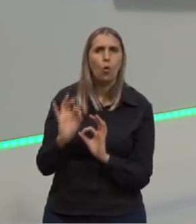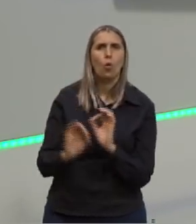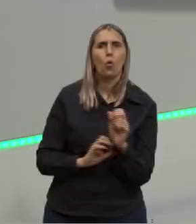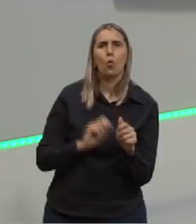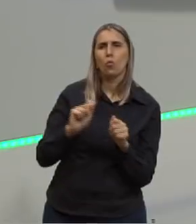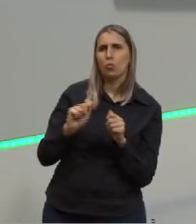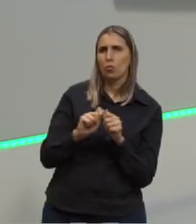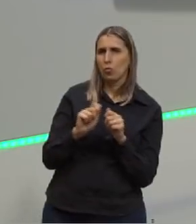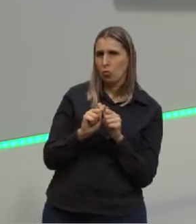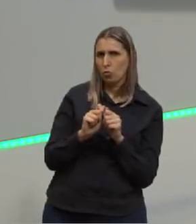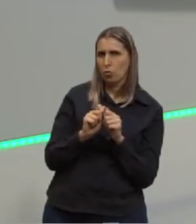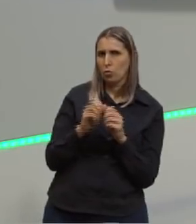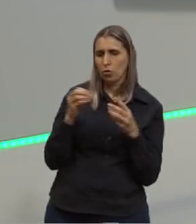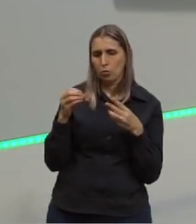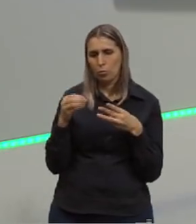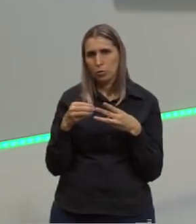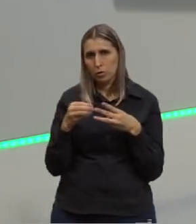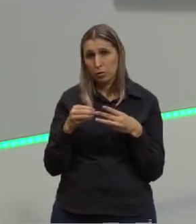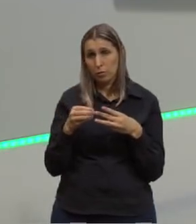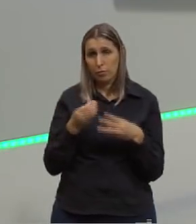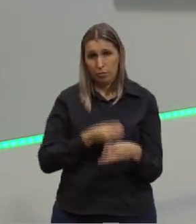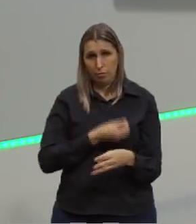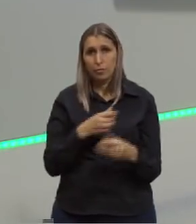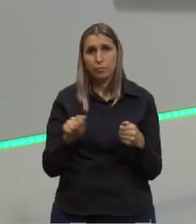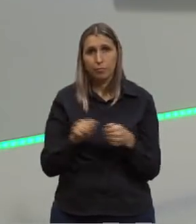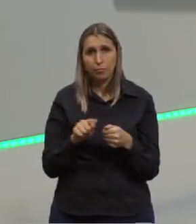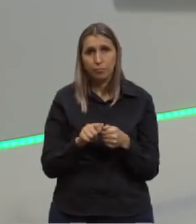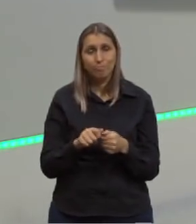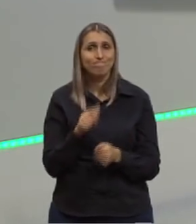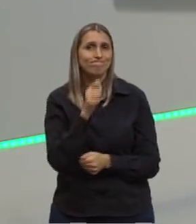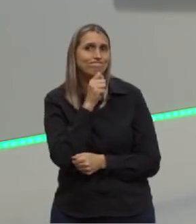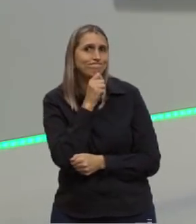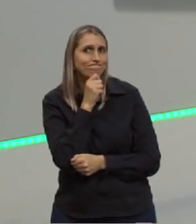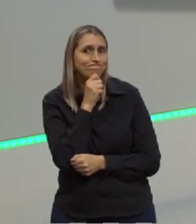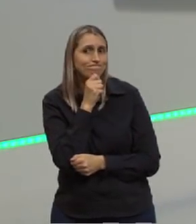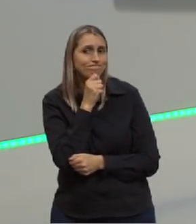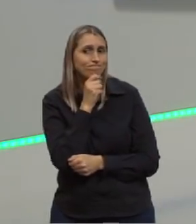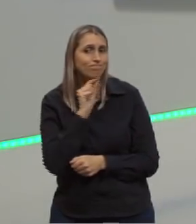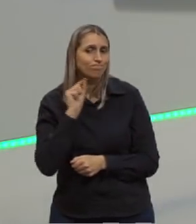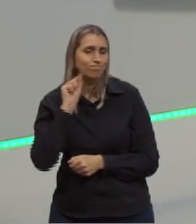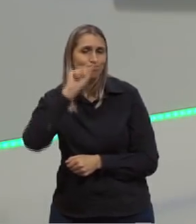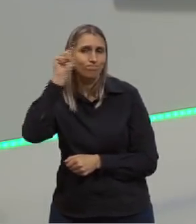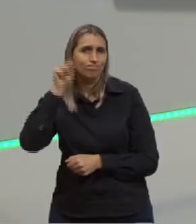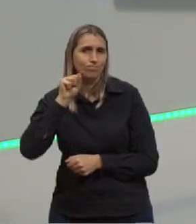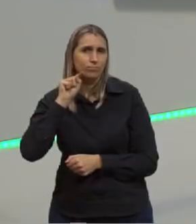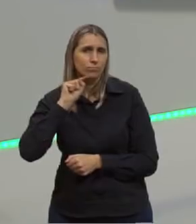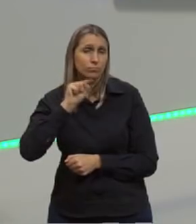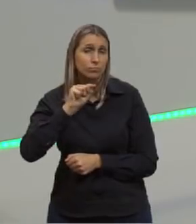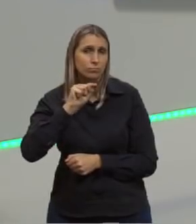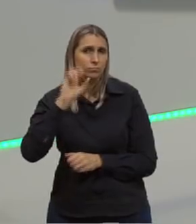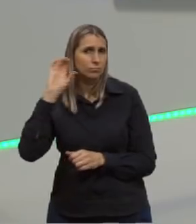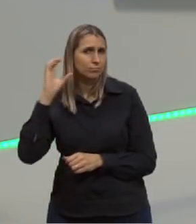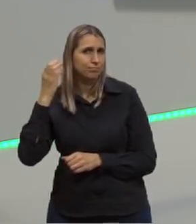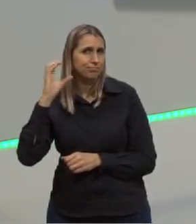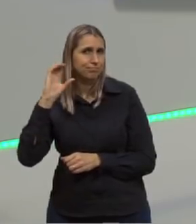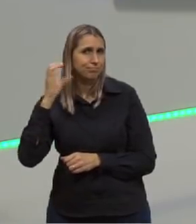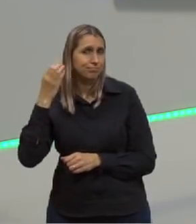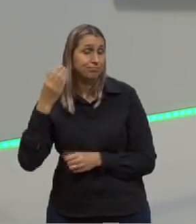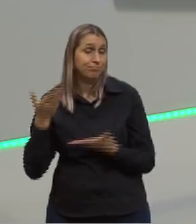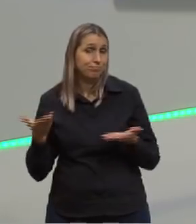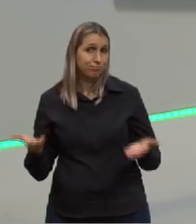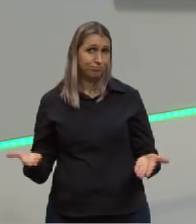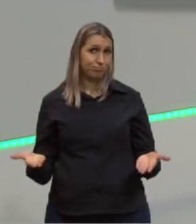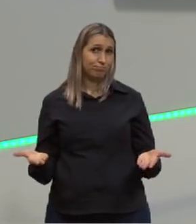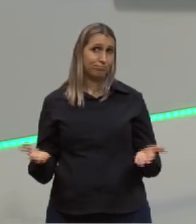fazer tudo o que uma célula viva faz, ainda é um ponto de interrogação na ciência, deixando aí